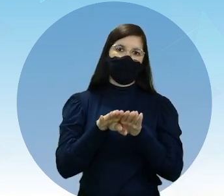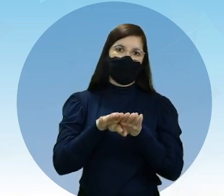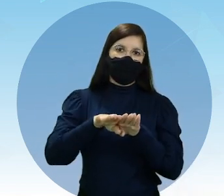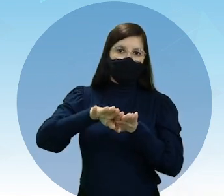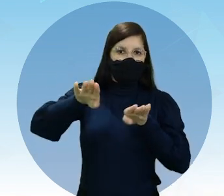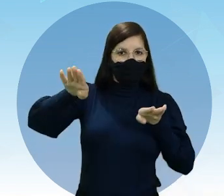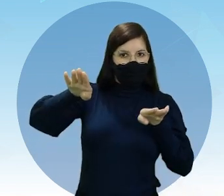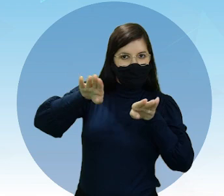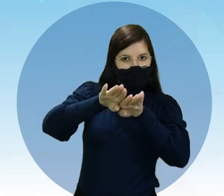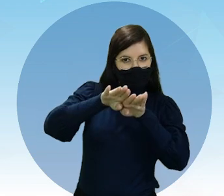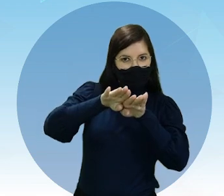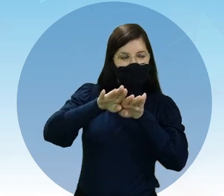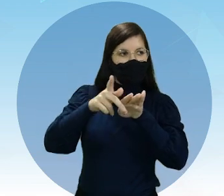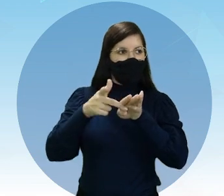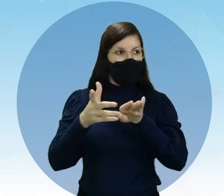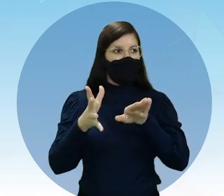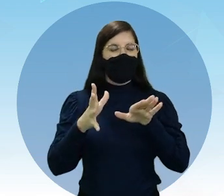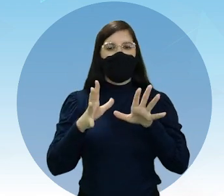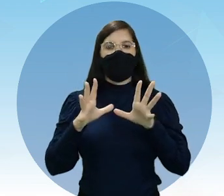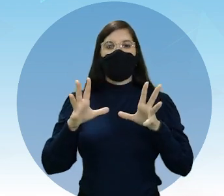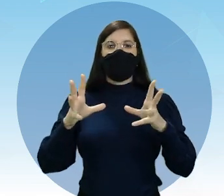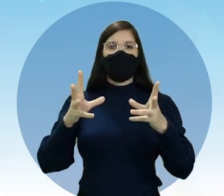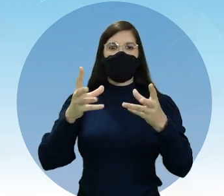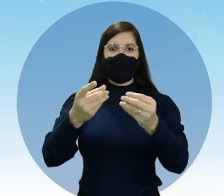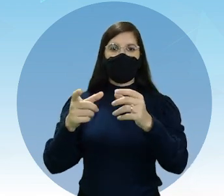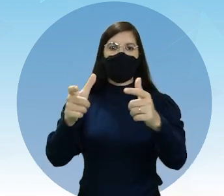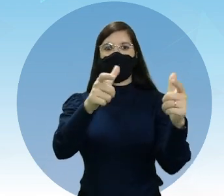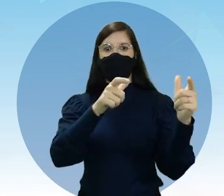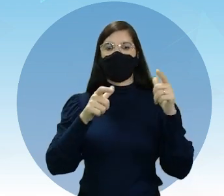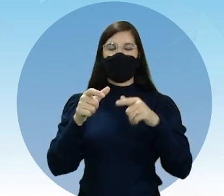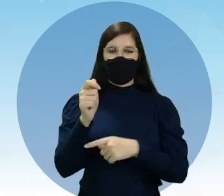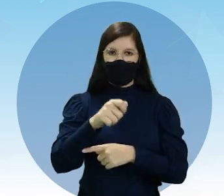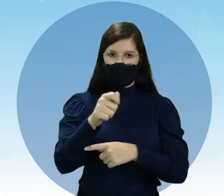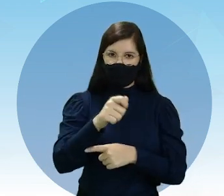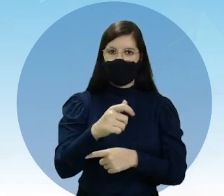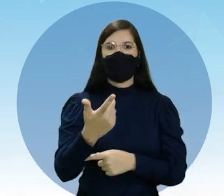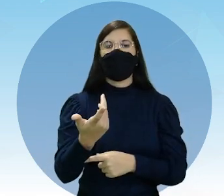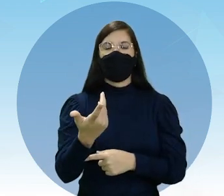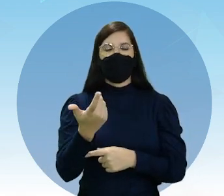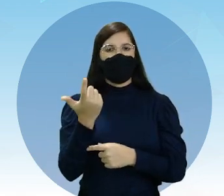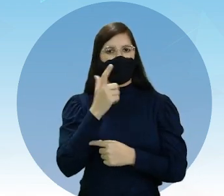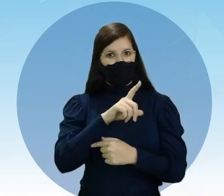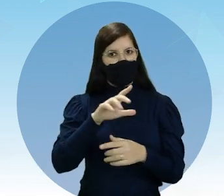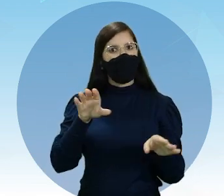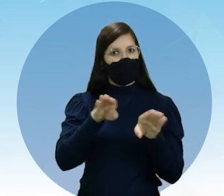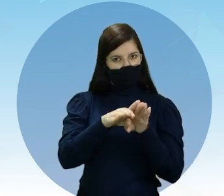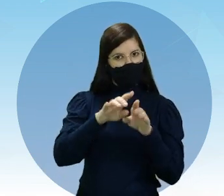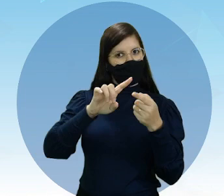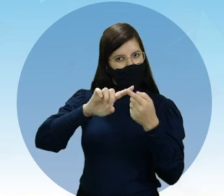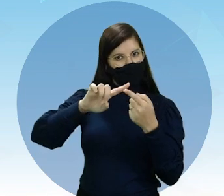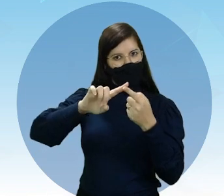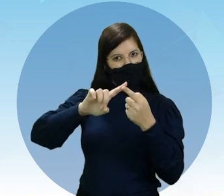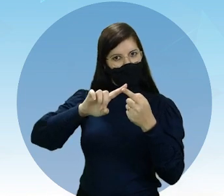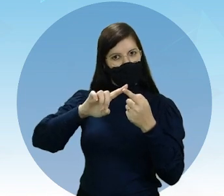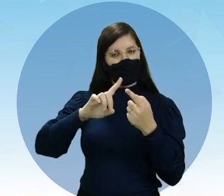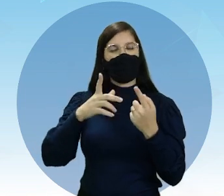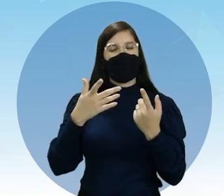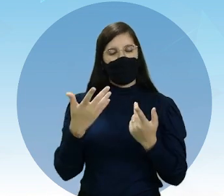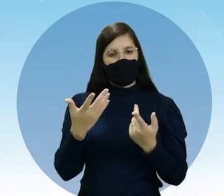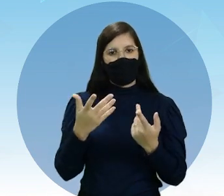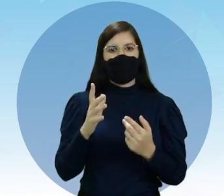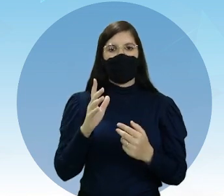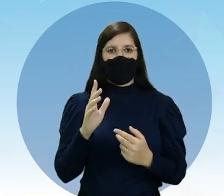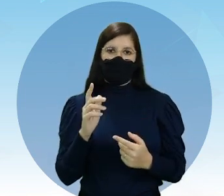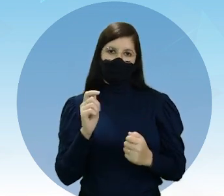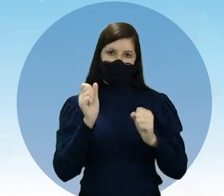E que todos os continentes, eles poderiam se encaixados, né? Eles poderiam,